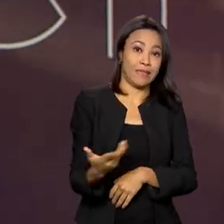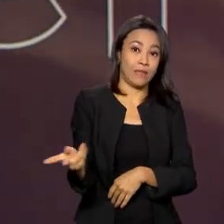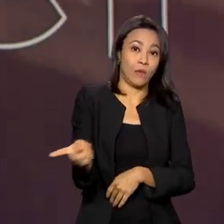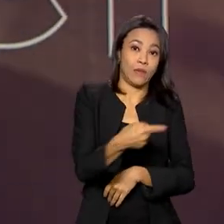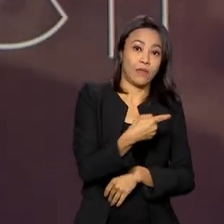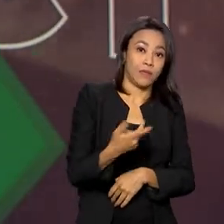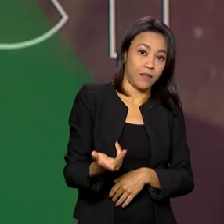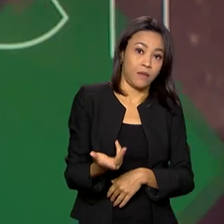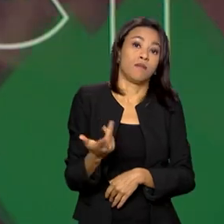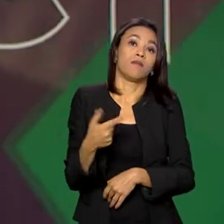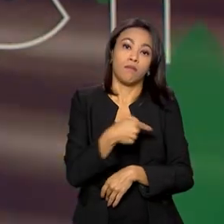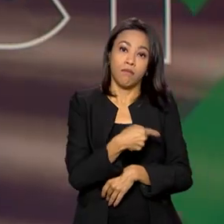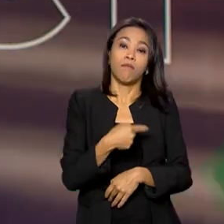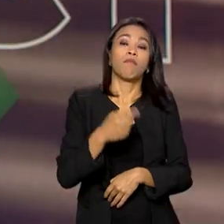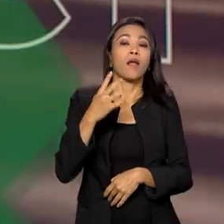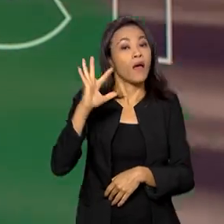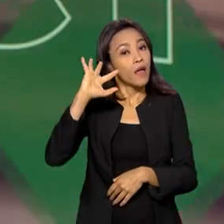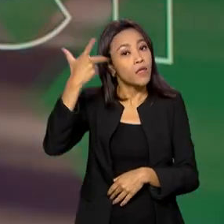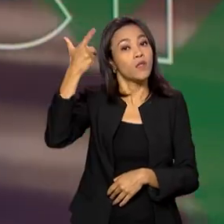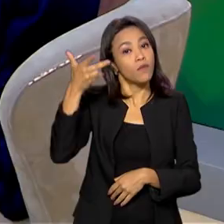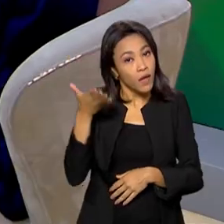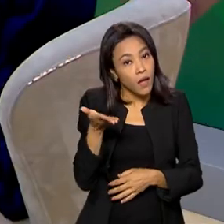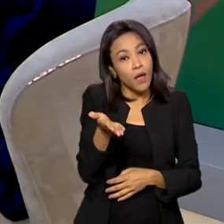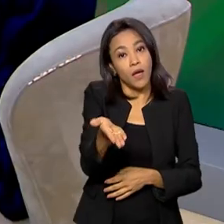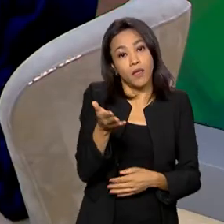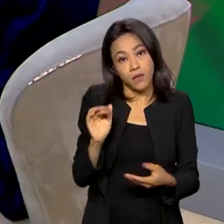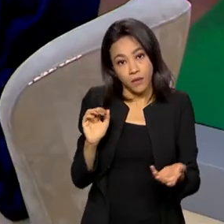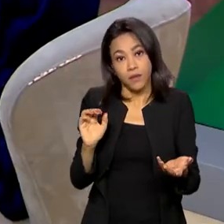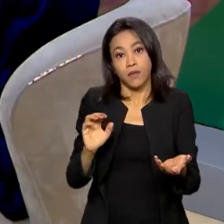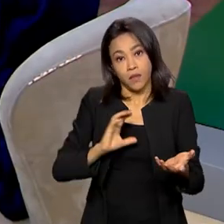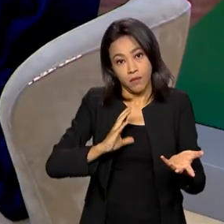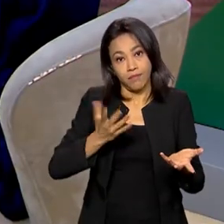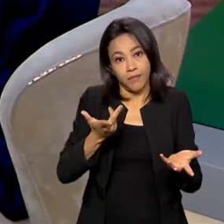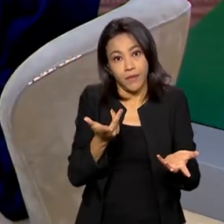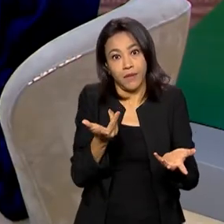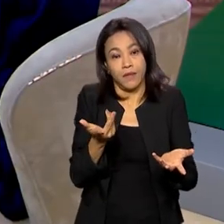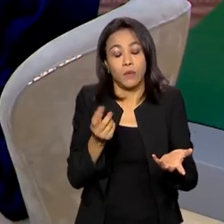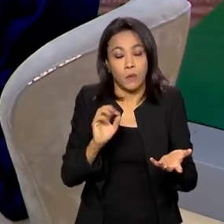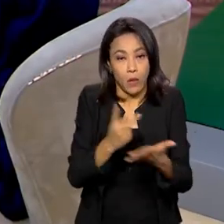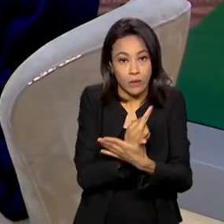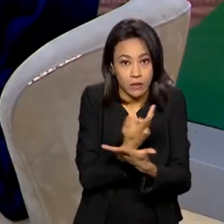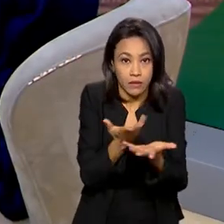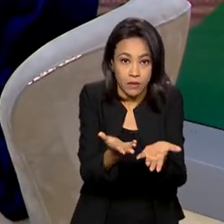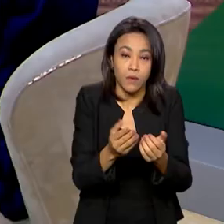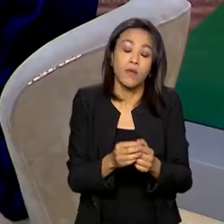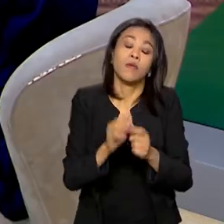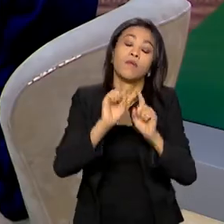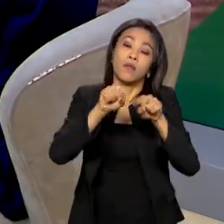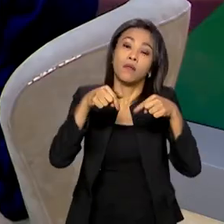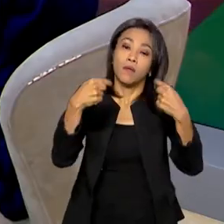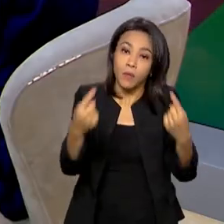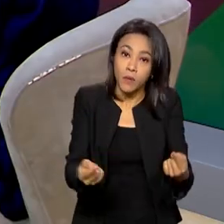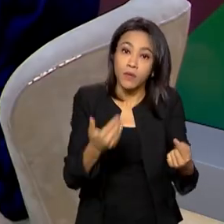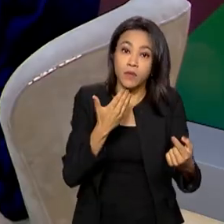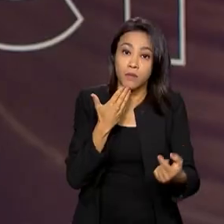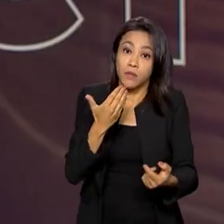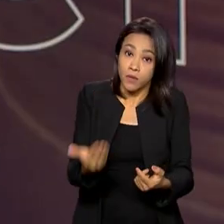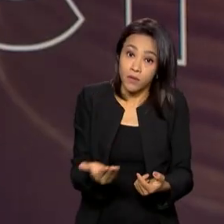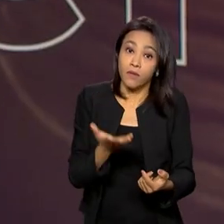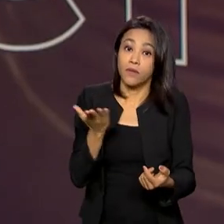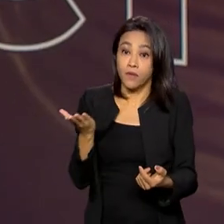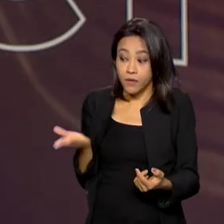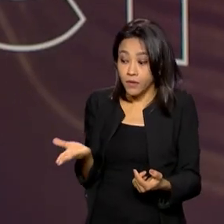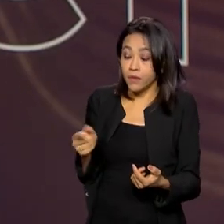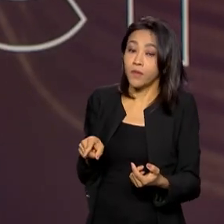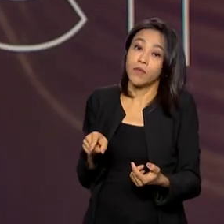a a a a degravação do processo da da comunicação que foi feita e subsidiar a solicitação que foi feita ao